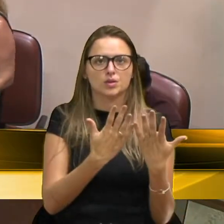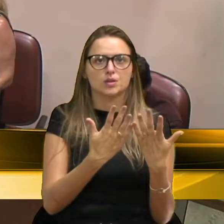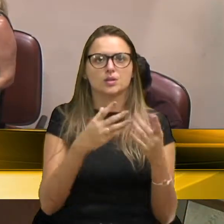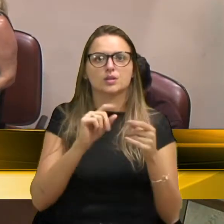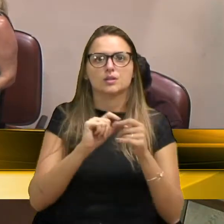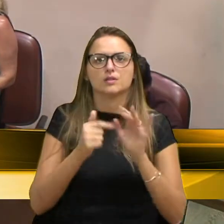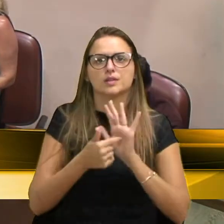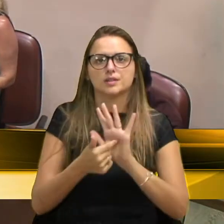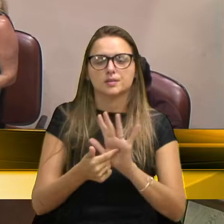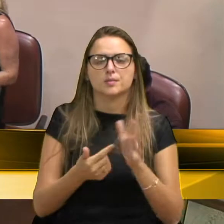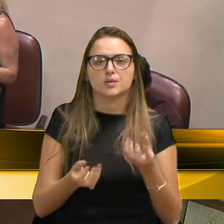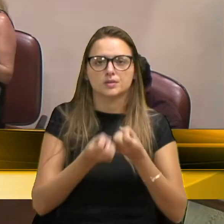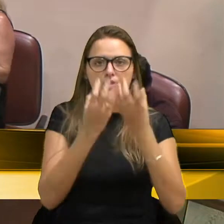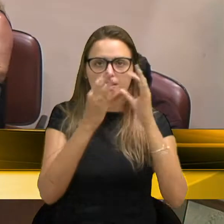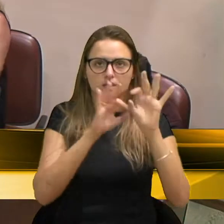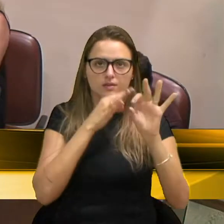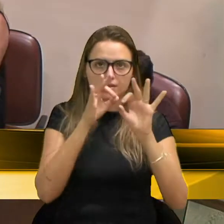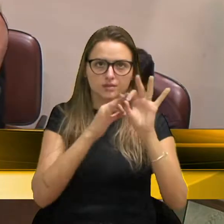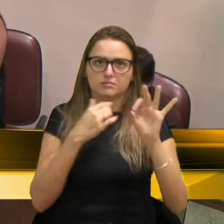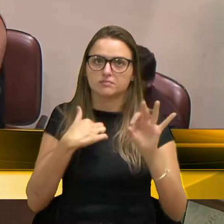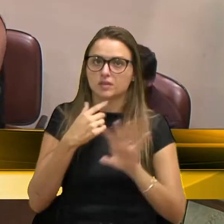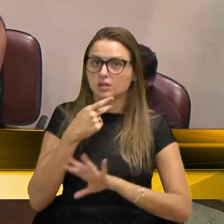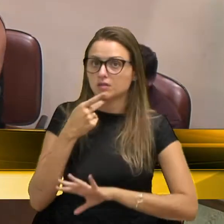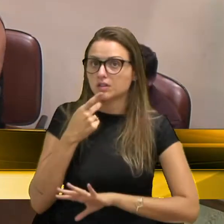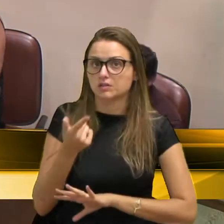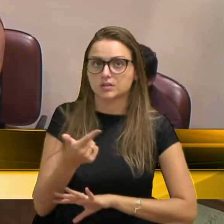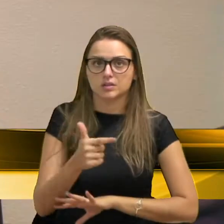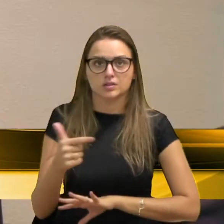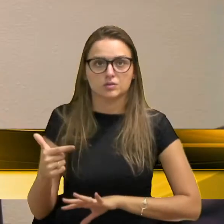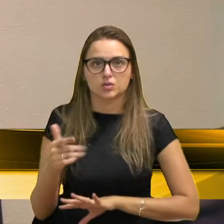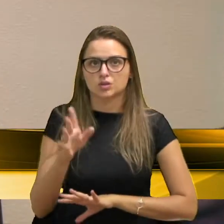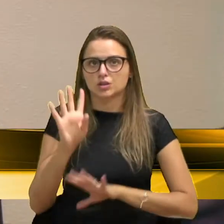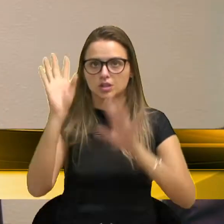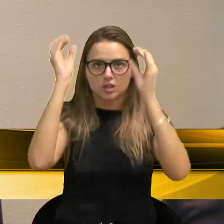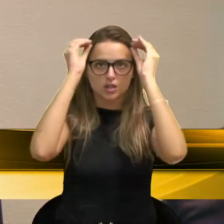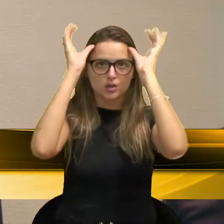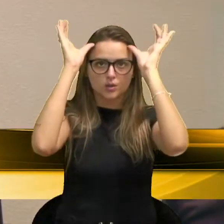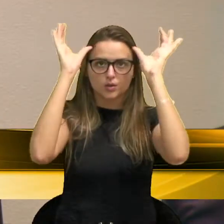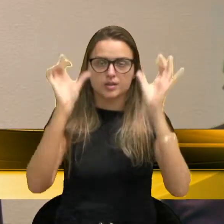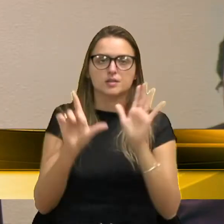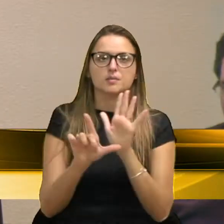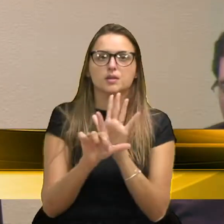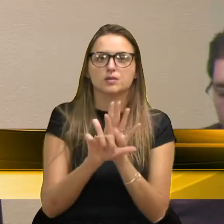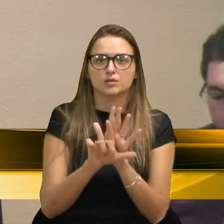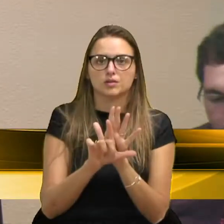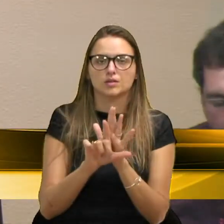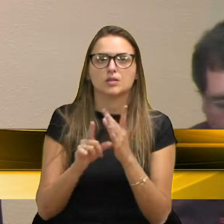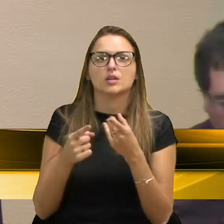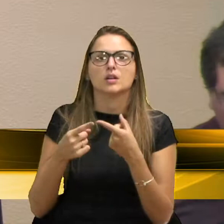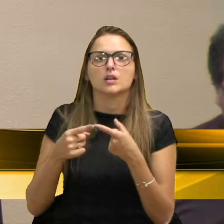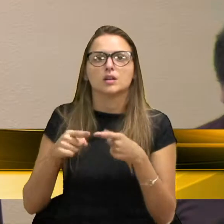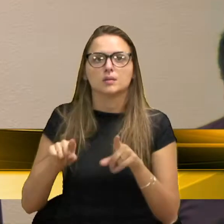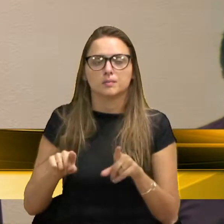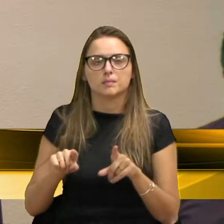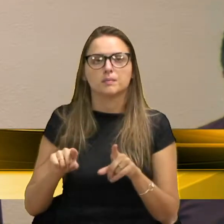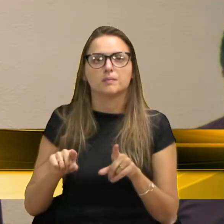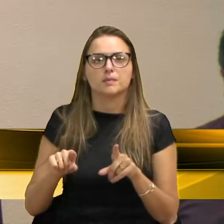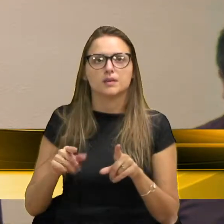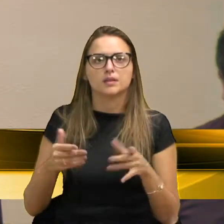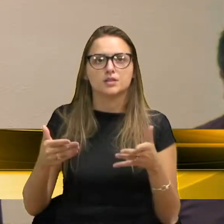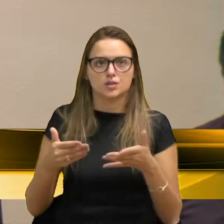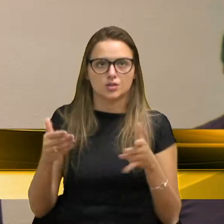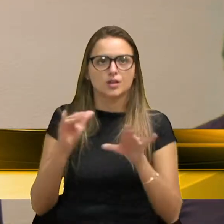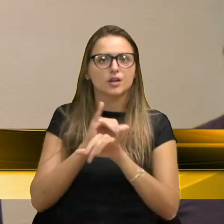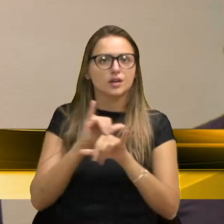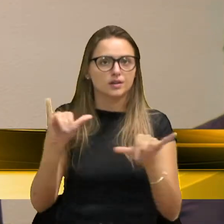a apresentação da festa da uva, confesso que eu não tinha conhecimento dessa lei, vereador Renato, mas foi exatamente isso, o